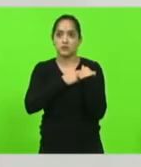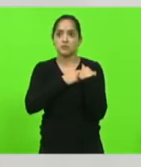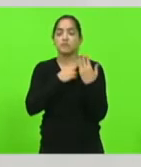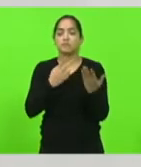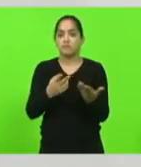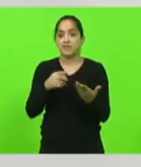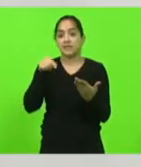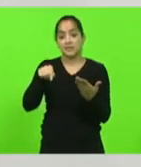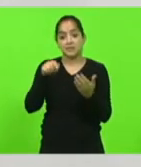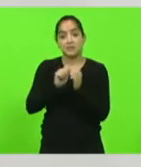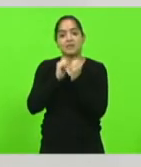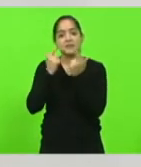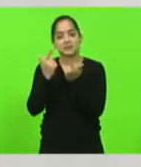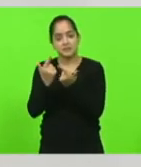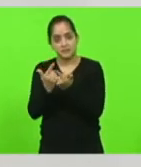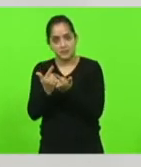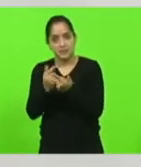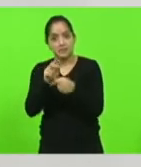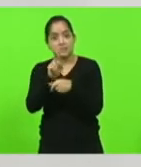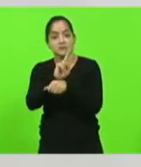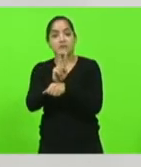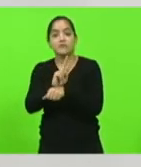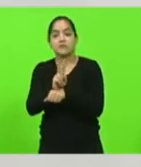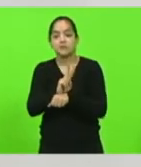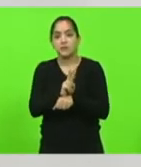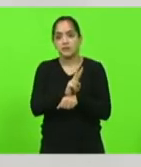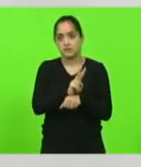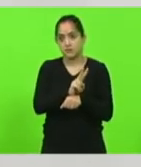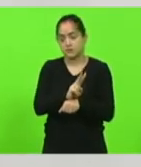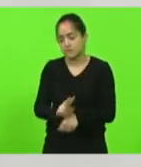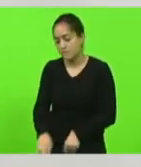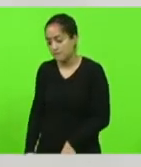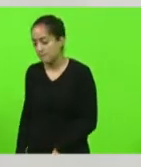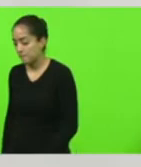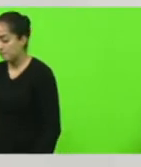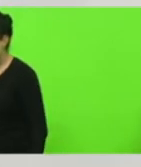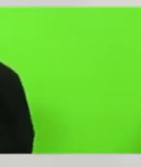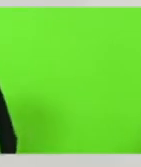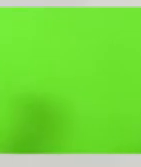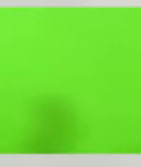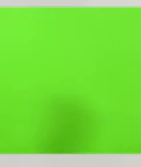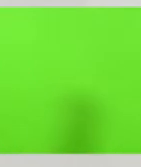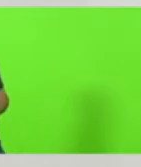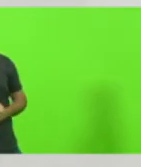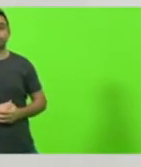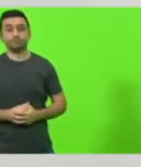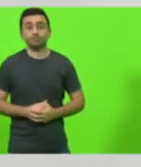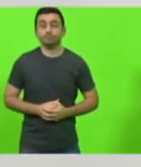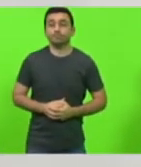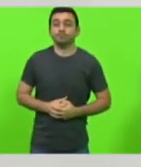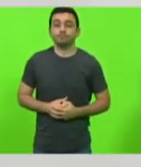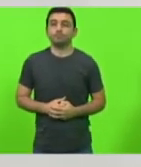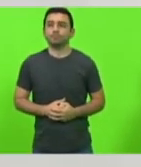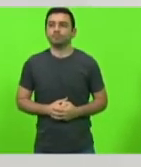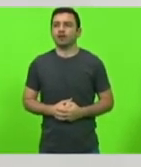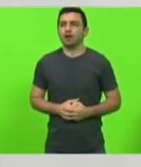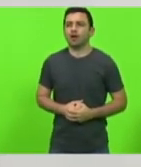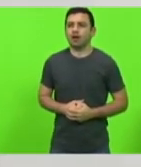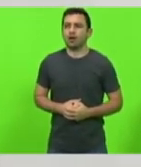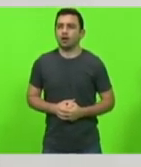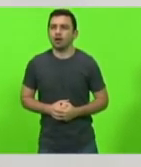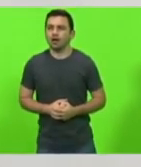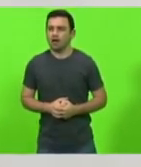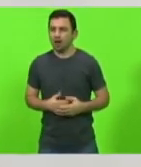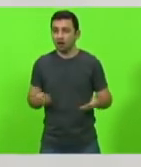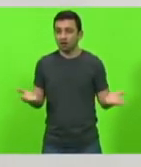essa casa fiscalizar menos de 40 milhões de reais só esse ano nós investiremos 500 milhões de